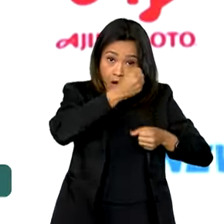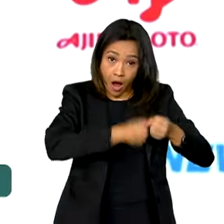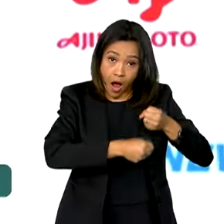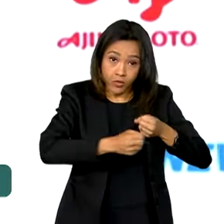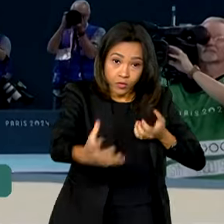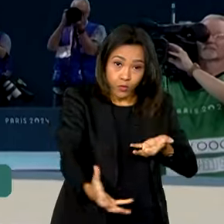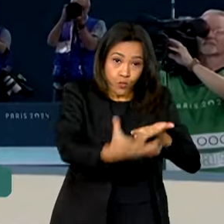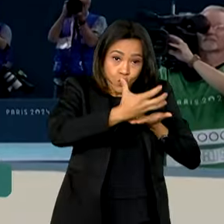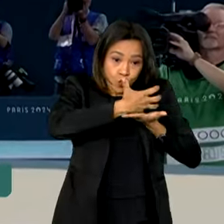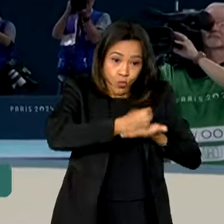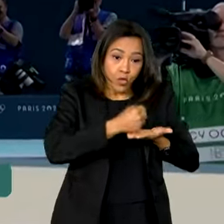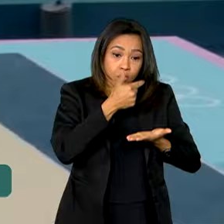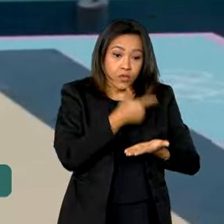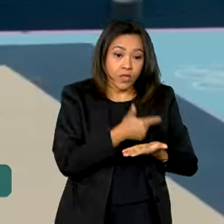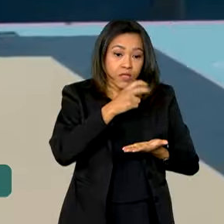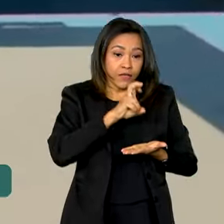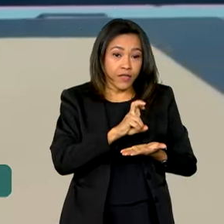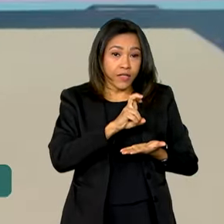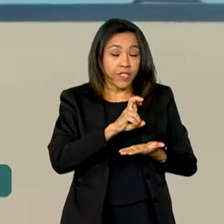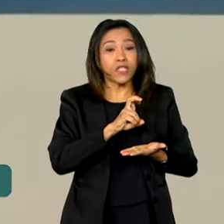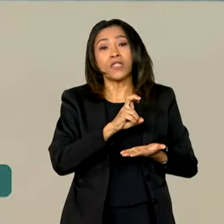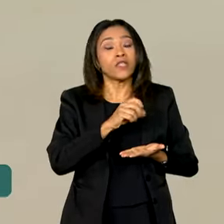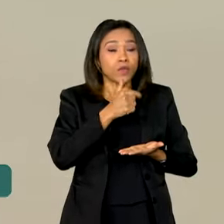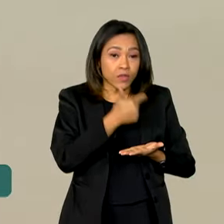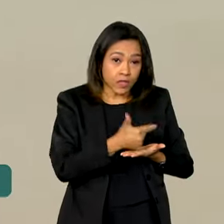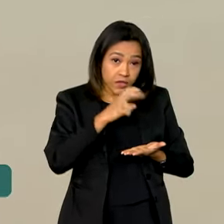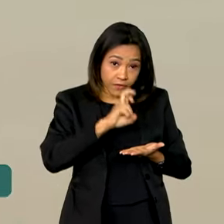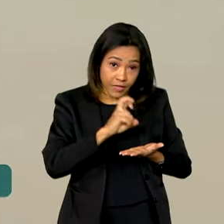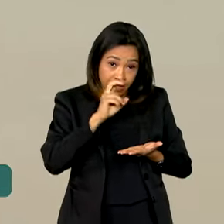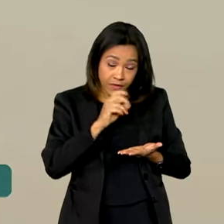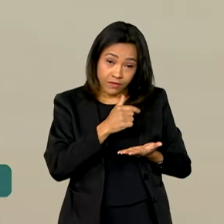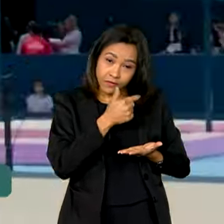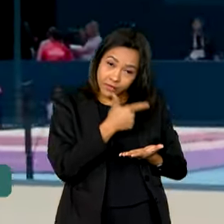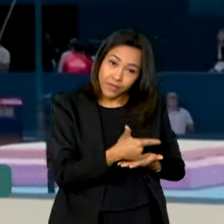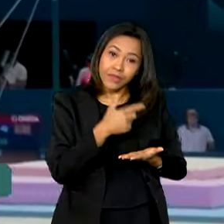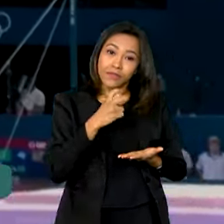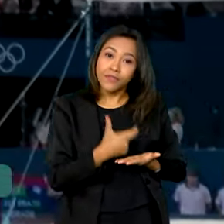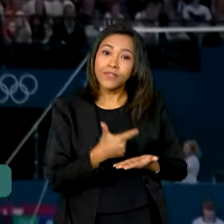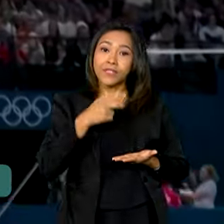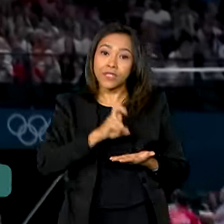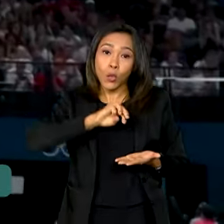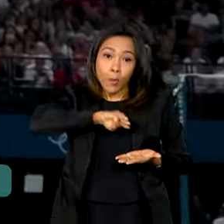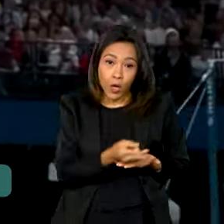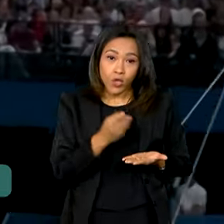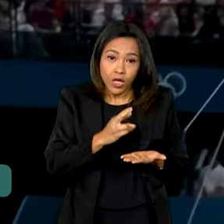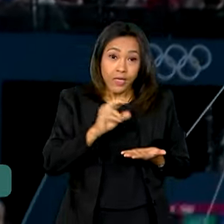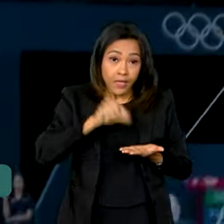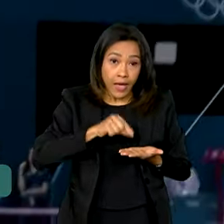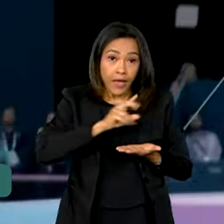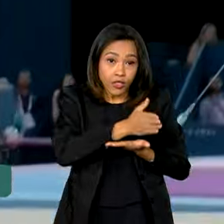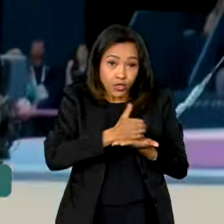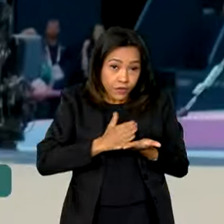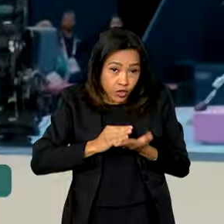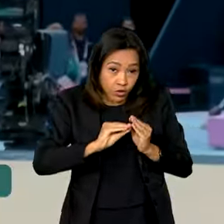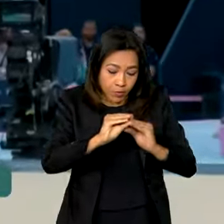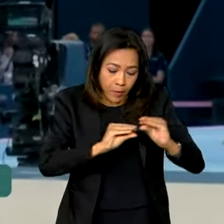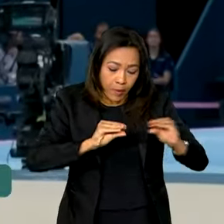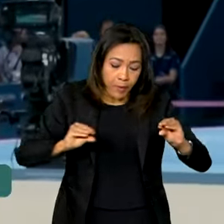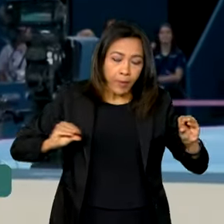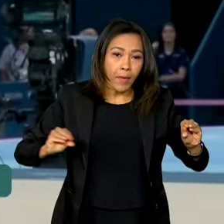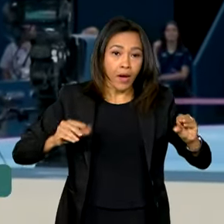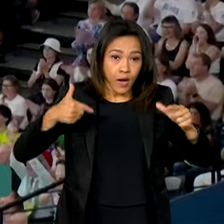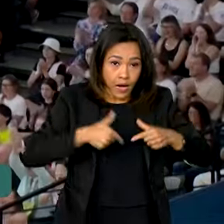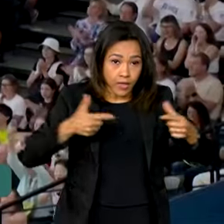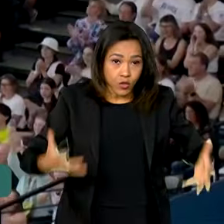225 milhões de reais. Dinheiro que é dividido com as 29 confederações brasileiras. Toda a